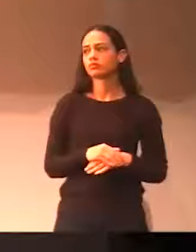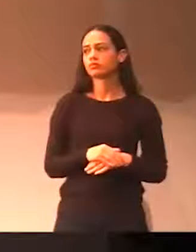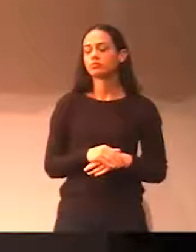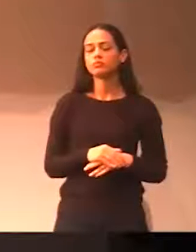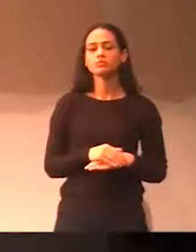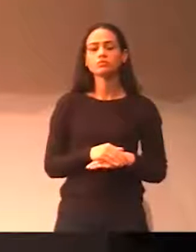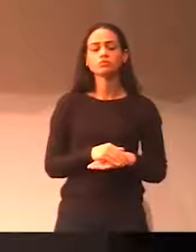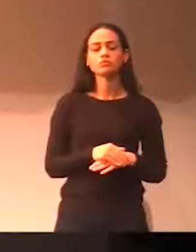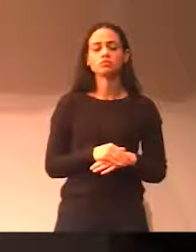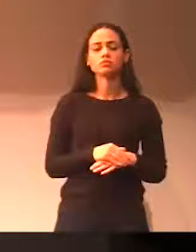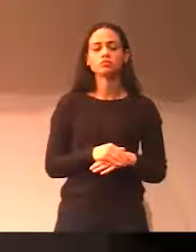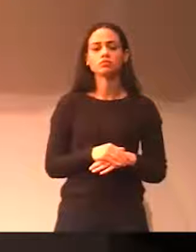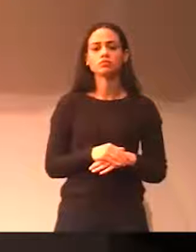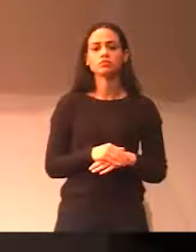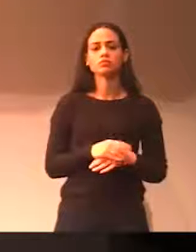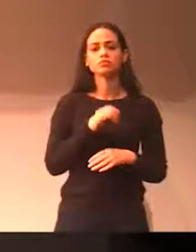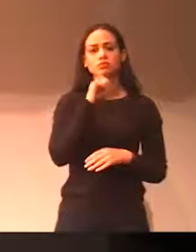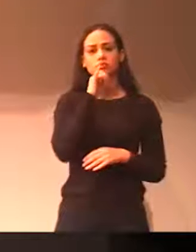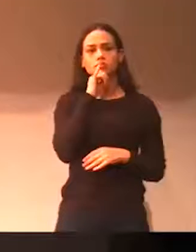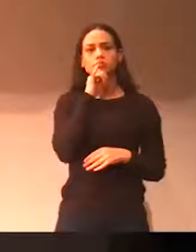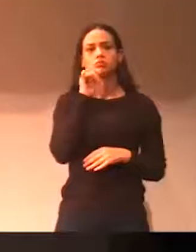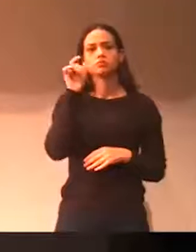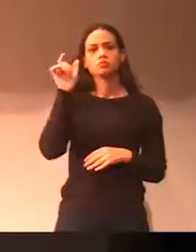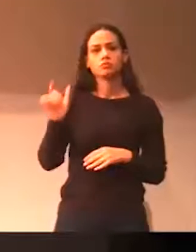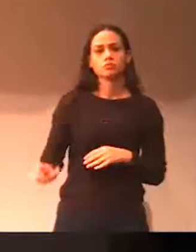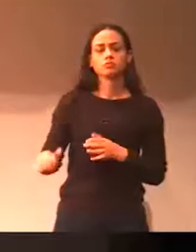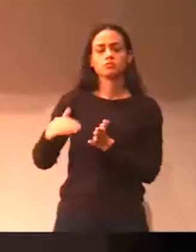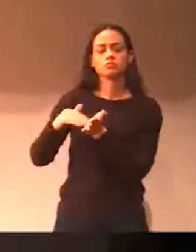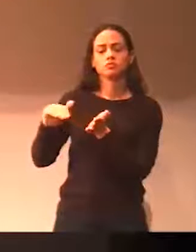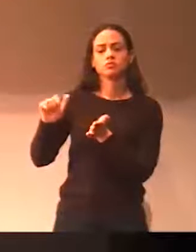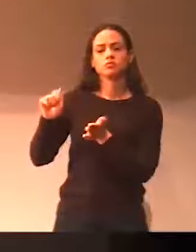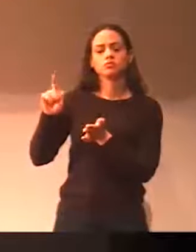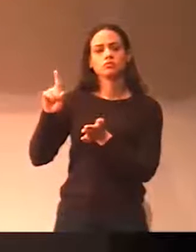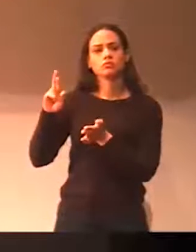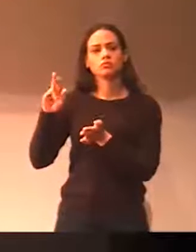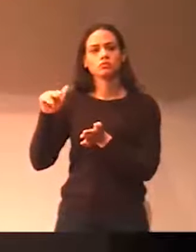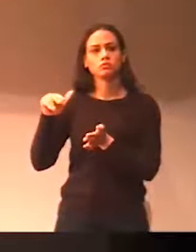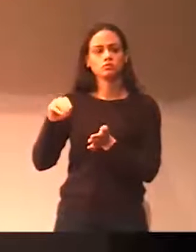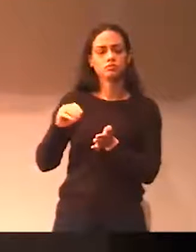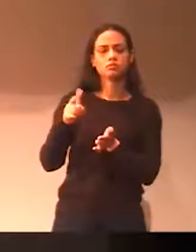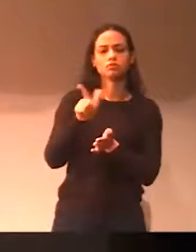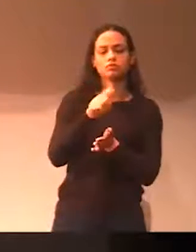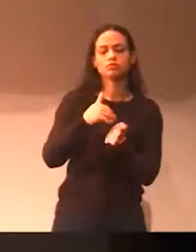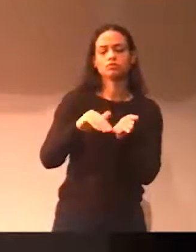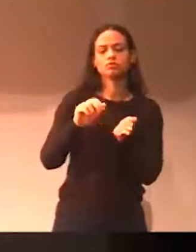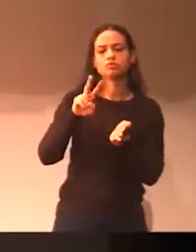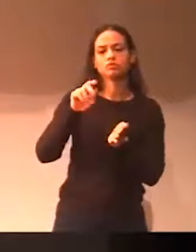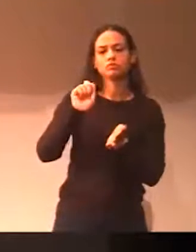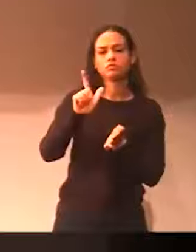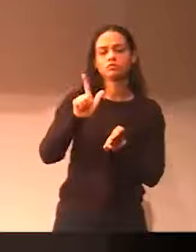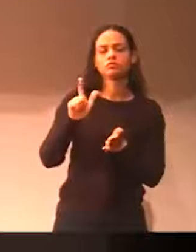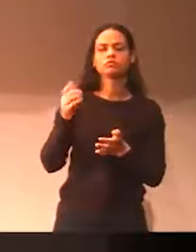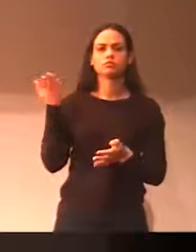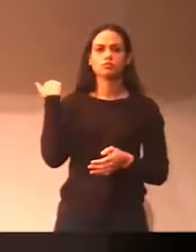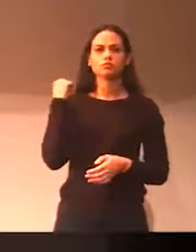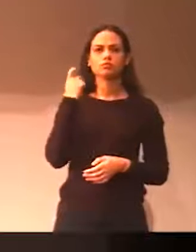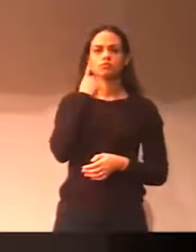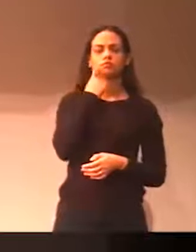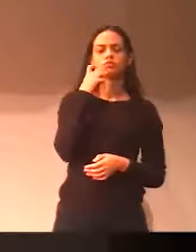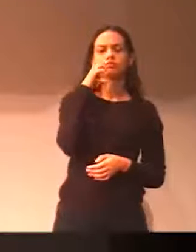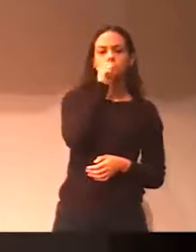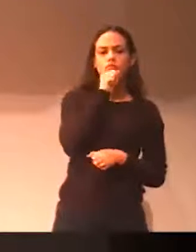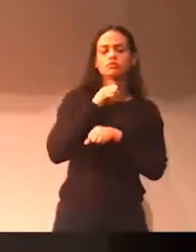agradecendo ao Adriano, secretário, ao Val Souza, secretário, nós nos falamos entre sexta e sábado,